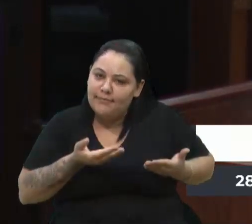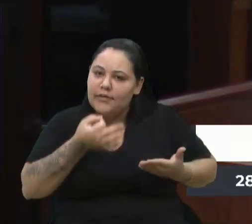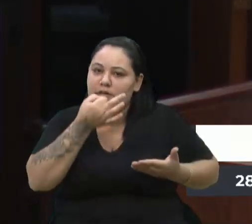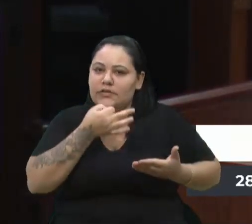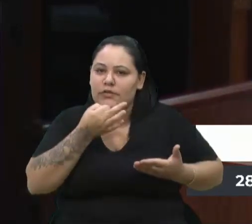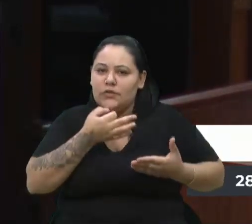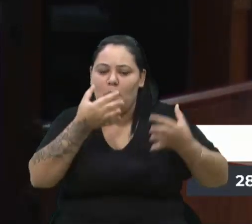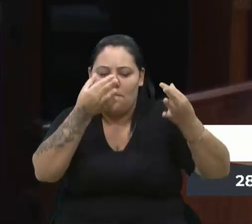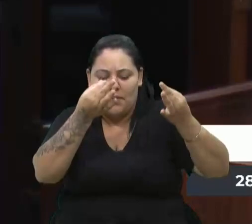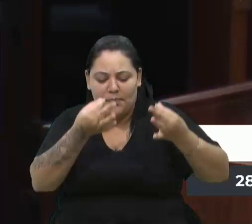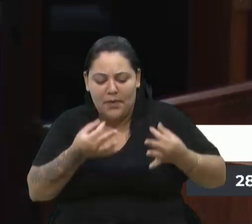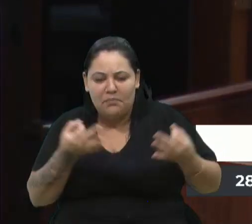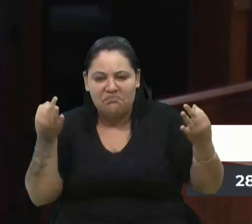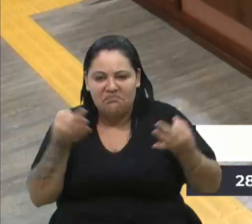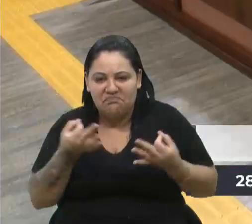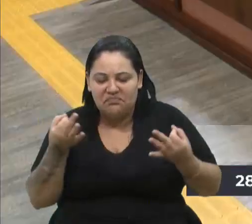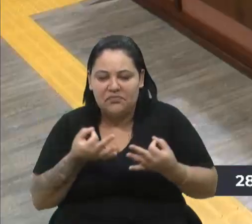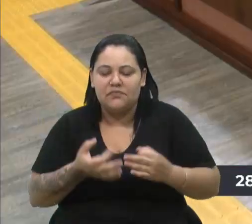se aperfeiçoar nessa questão obrigado senhor presidente obrigado do projeto